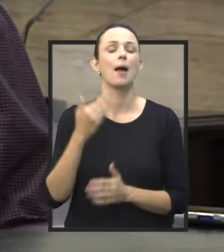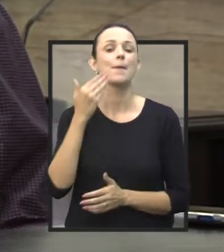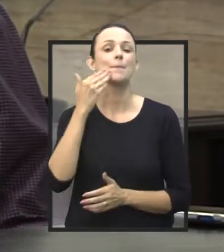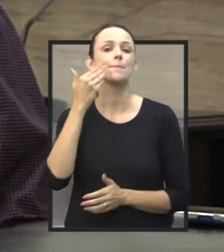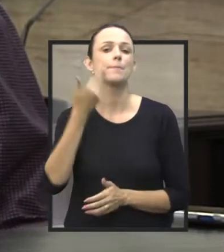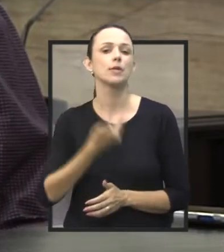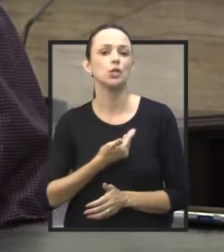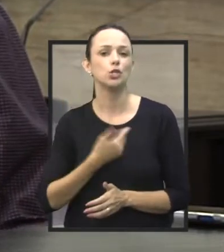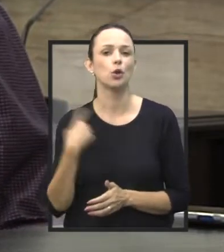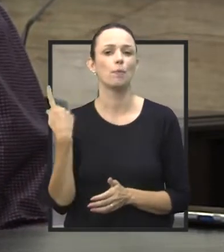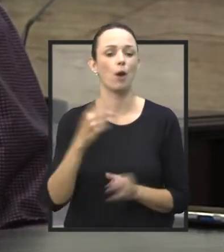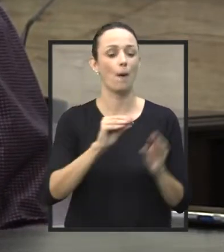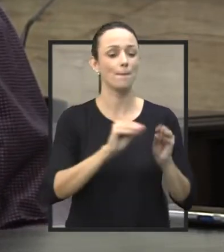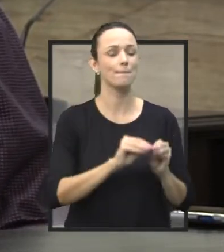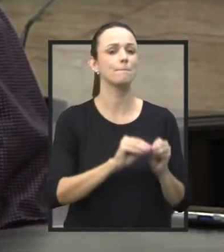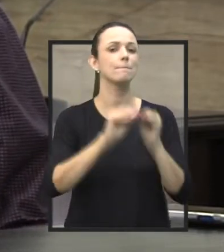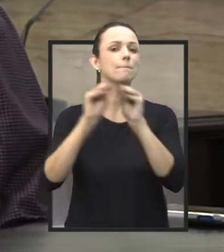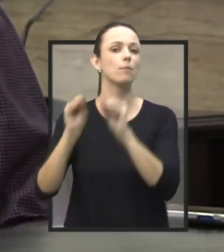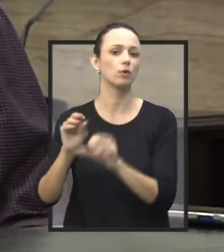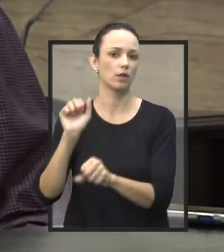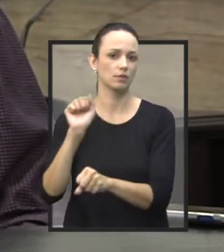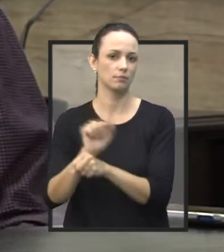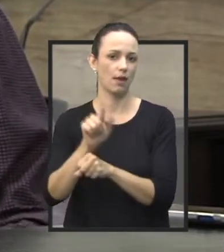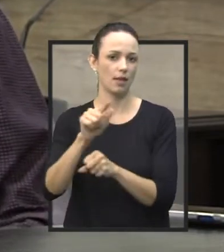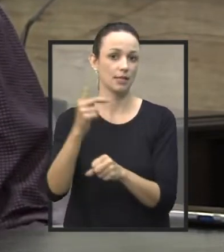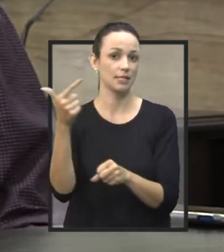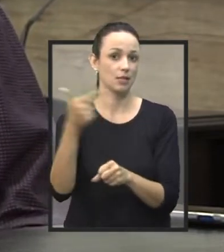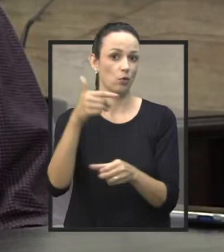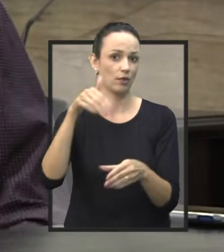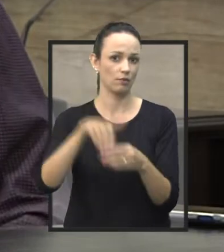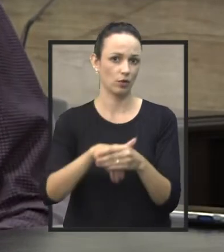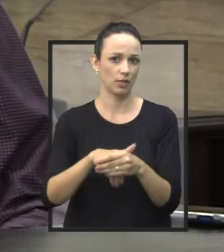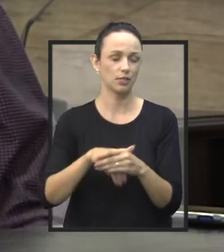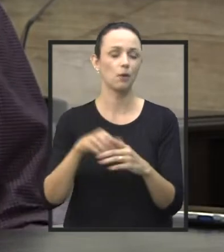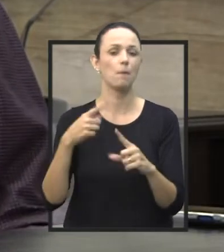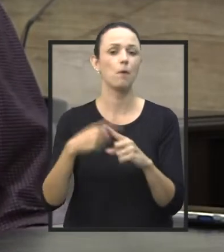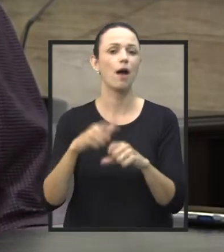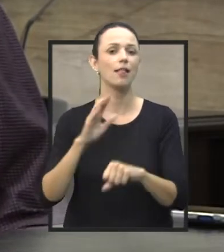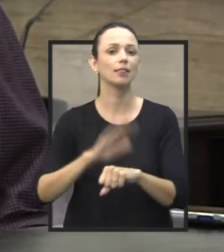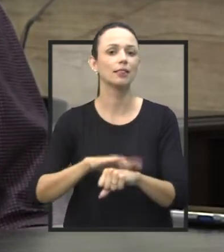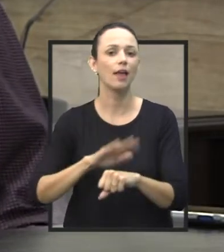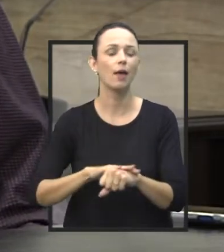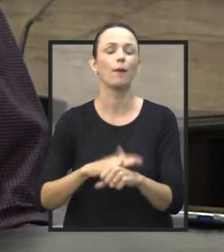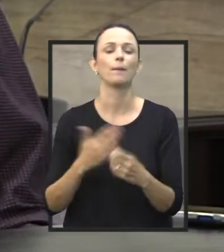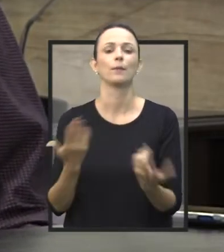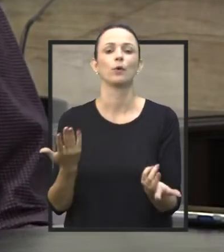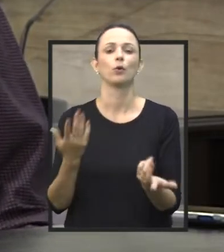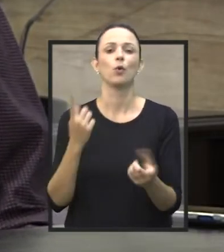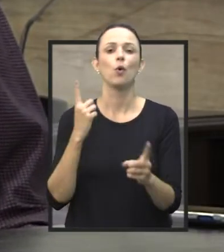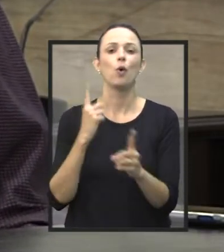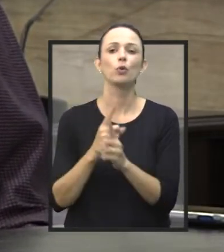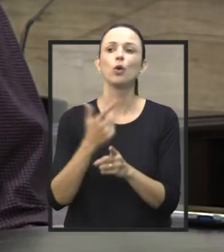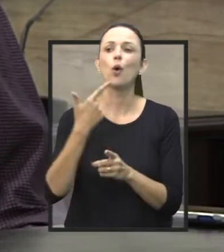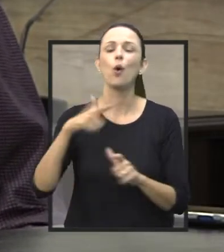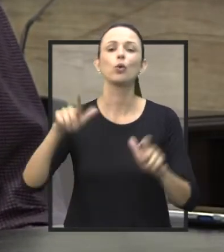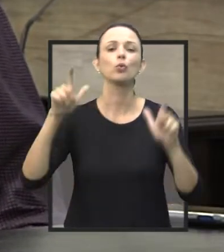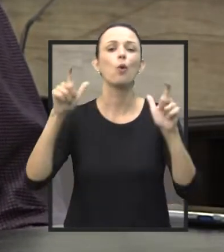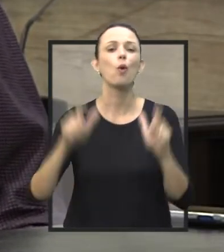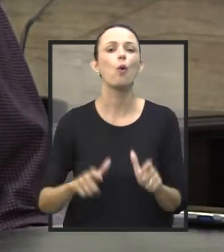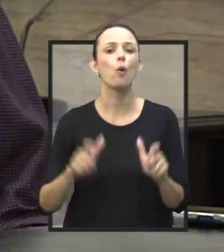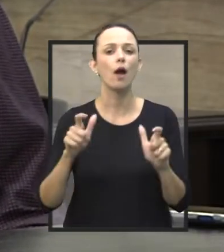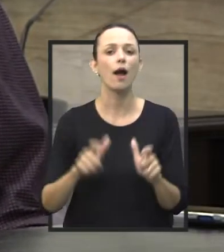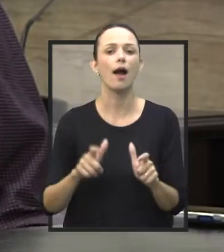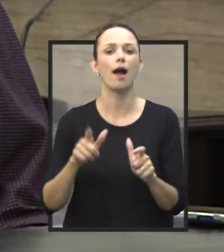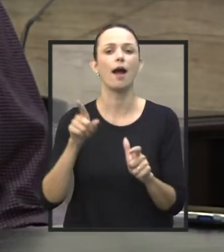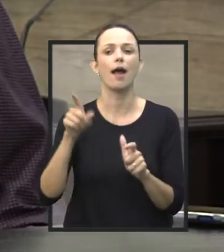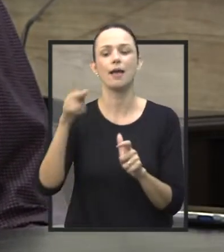que adiasse um pouco a segunda votação, para que tivesse um tempo para se encontrar um outro lugar para colocar essas